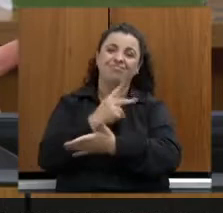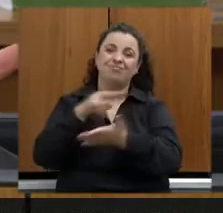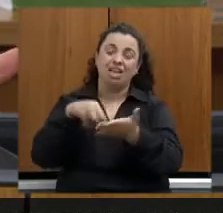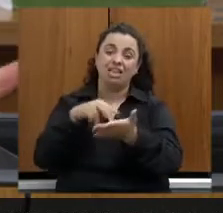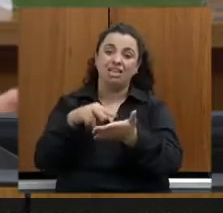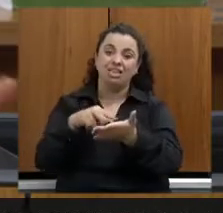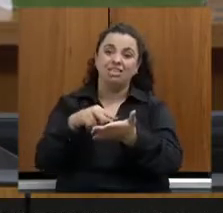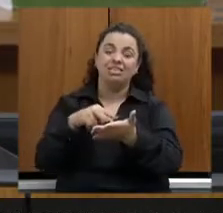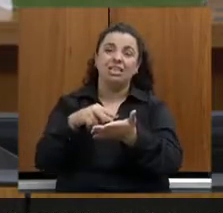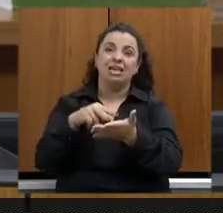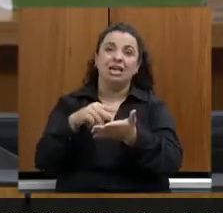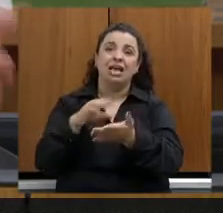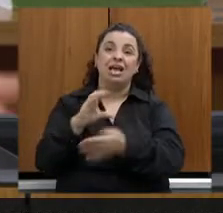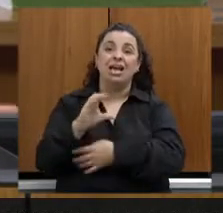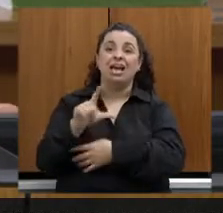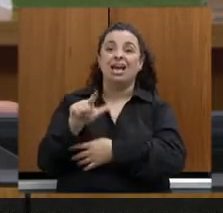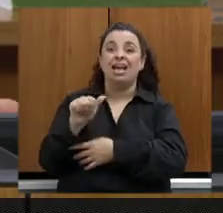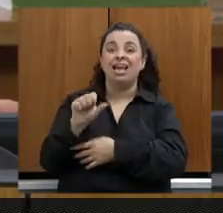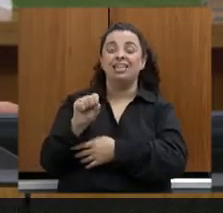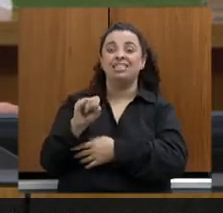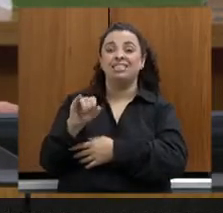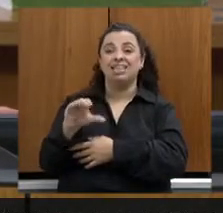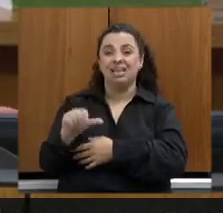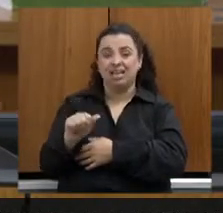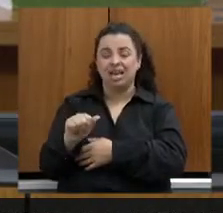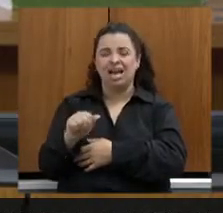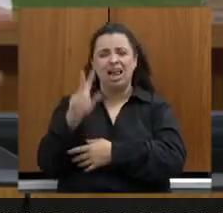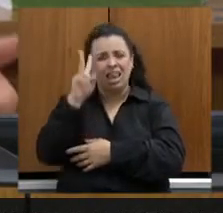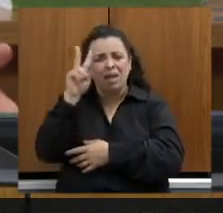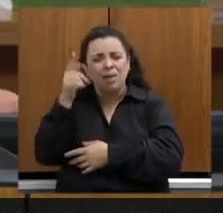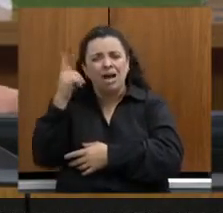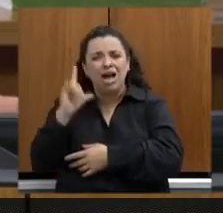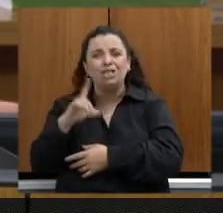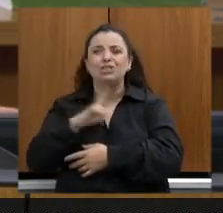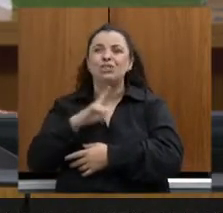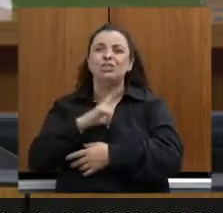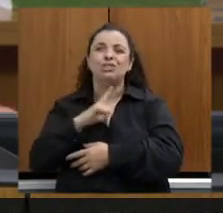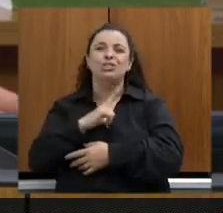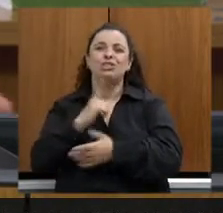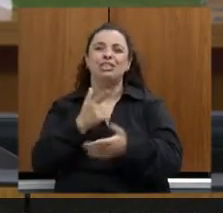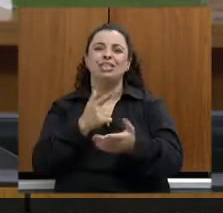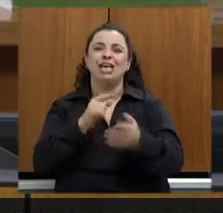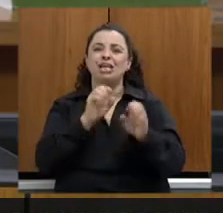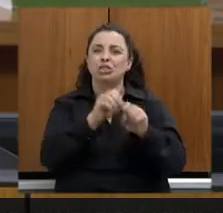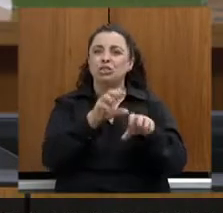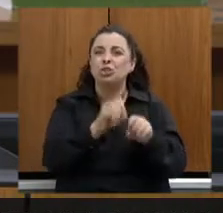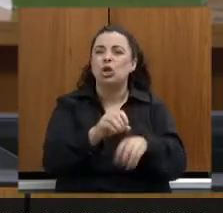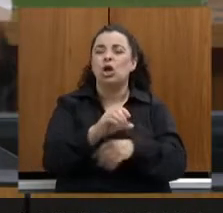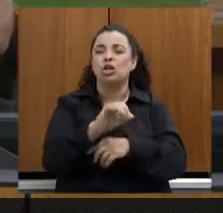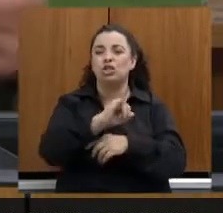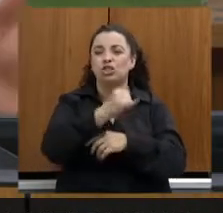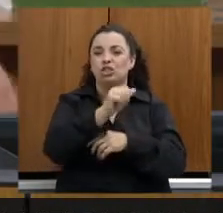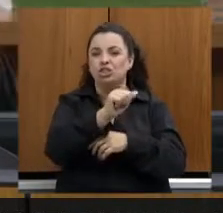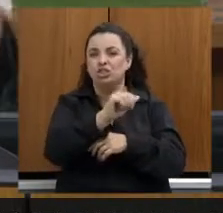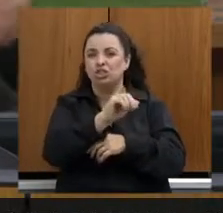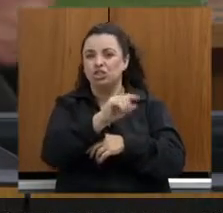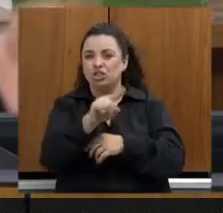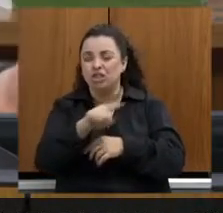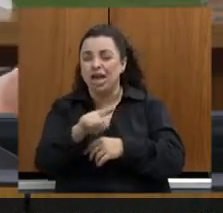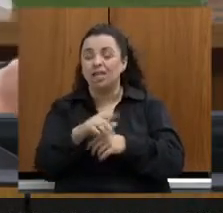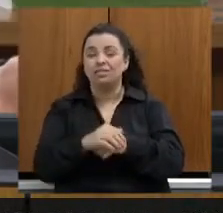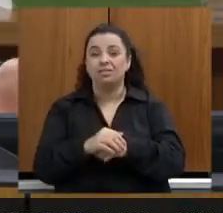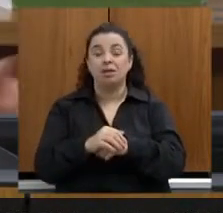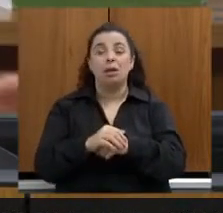clássica, para, lembra das academias de jazz, que nós tínhamos, e hoje as academias fazem a dança para